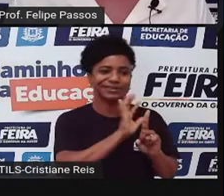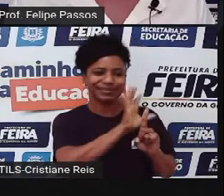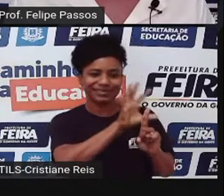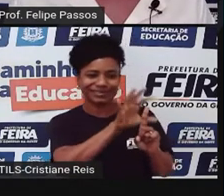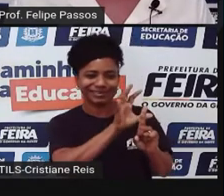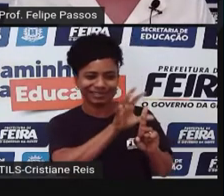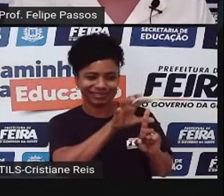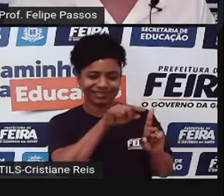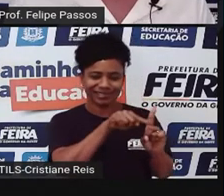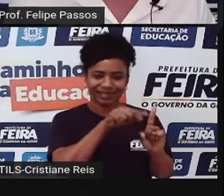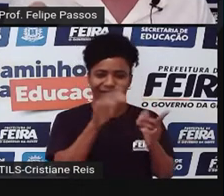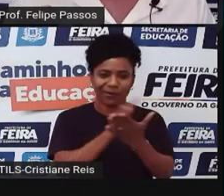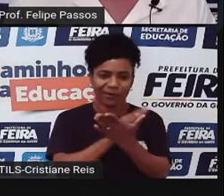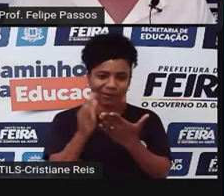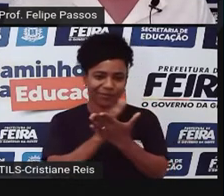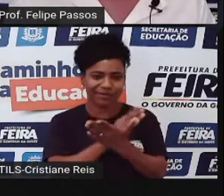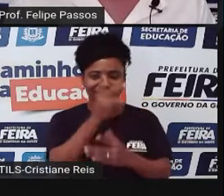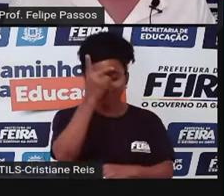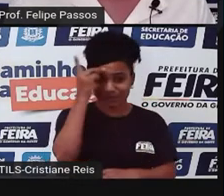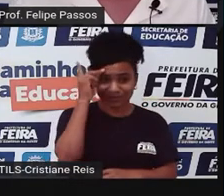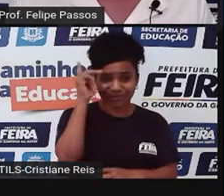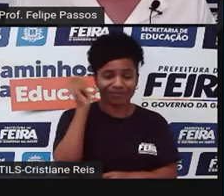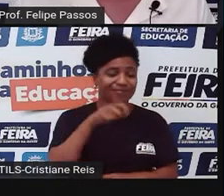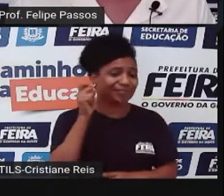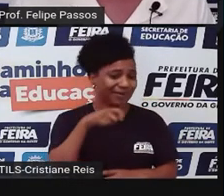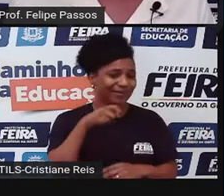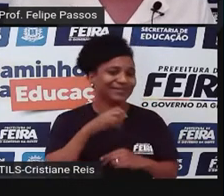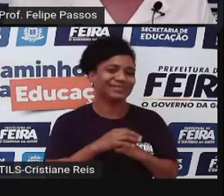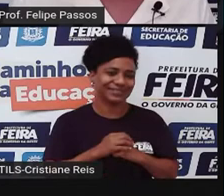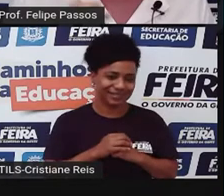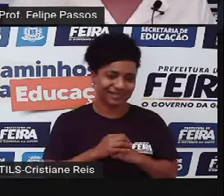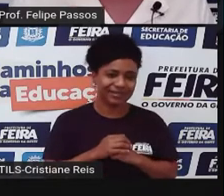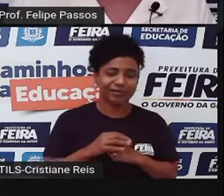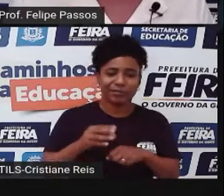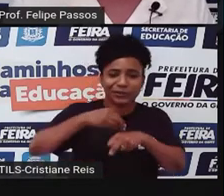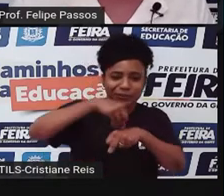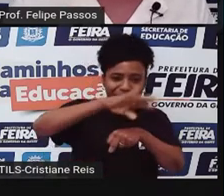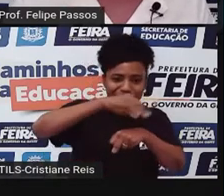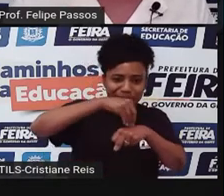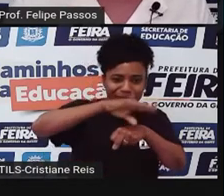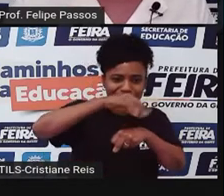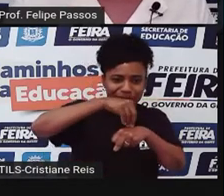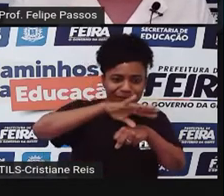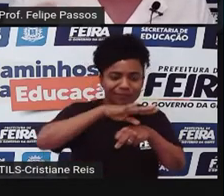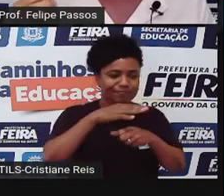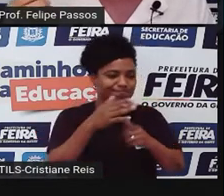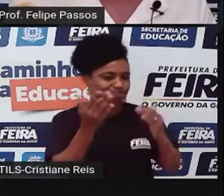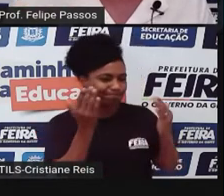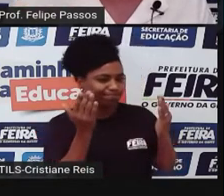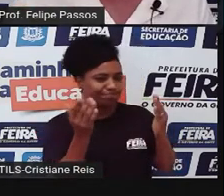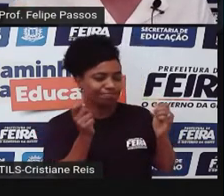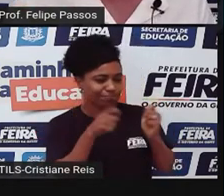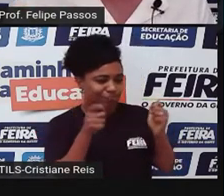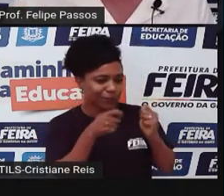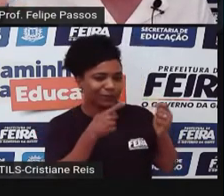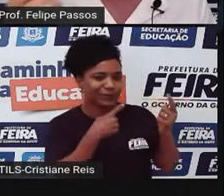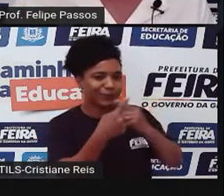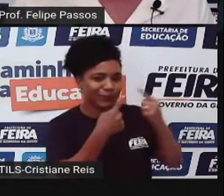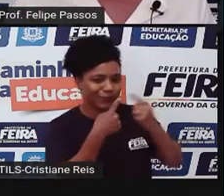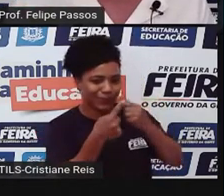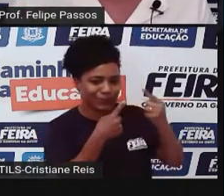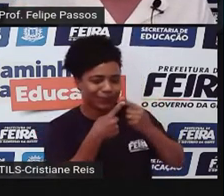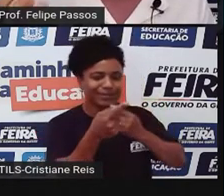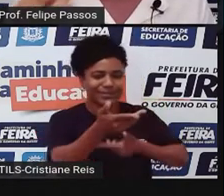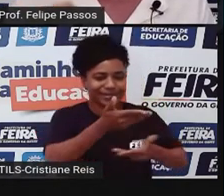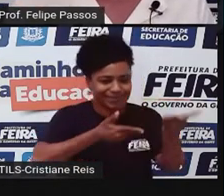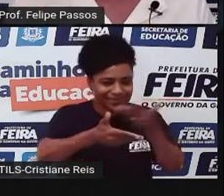consegue trazer essas pessoas para uma realidade, consegue conversar com essas pessoas e trazer